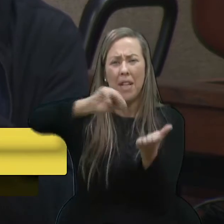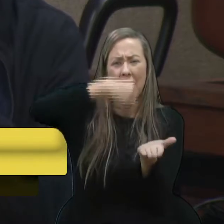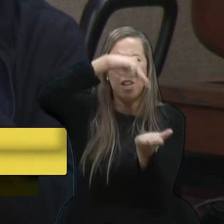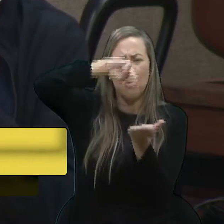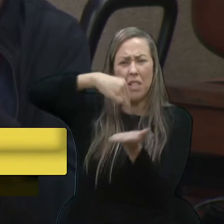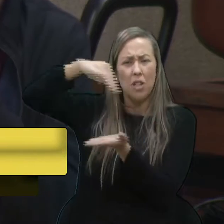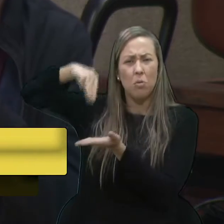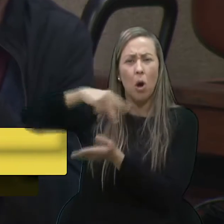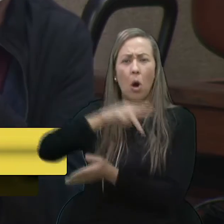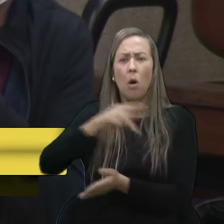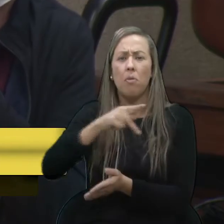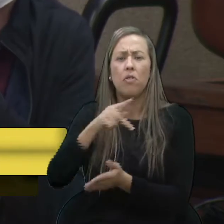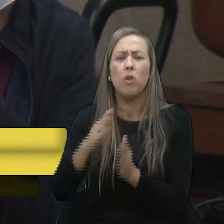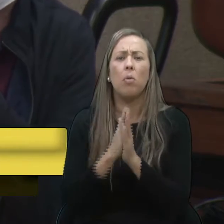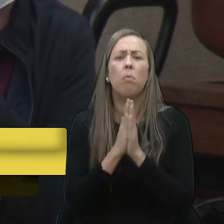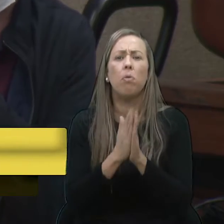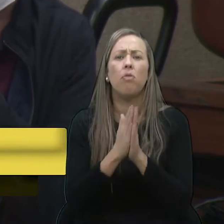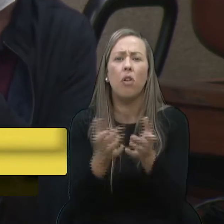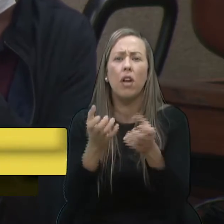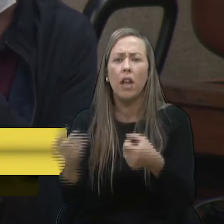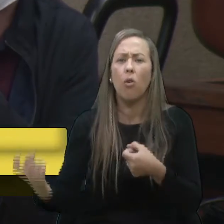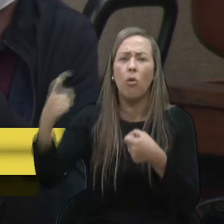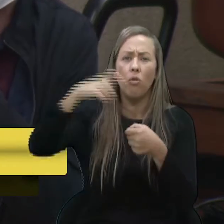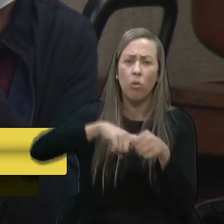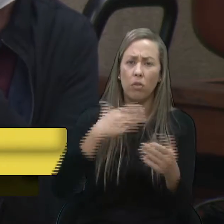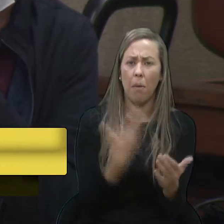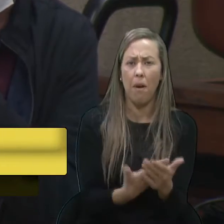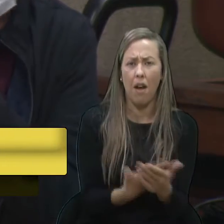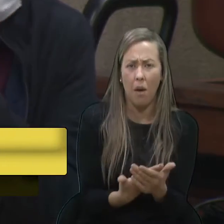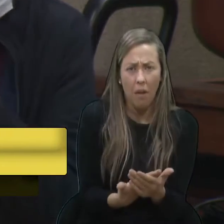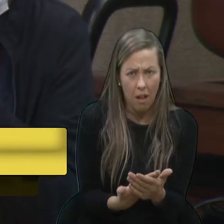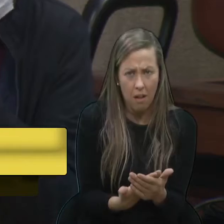professor pedindo, por favor, que eu quero voltar à aula,